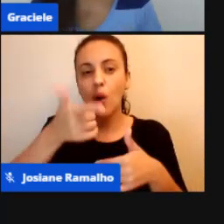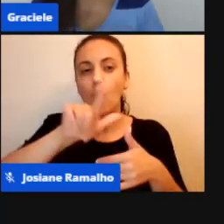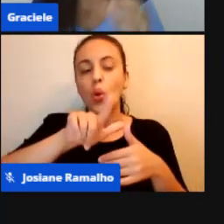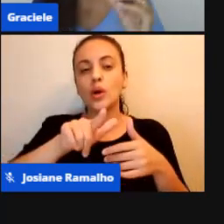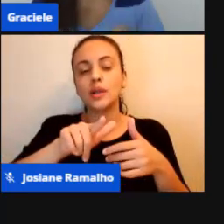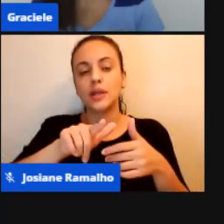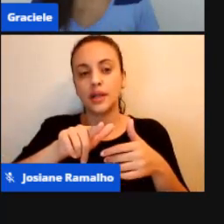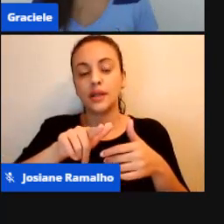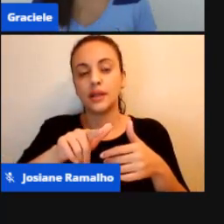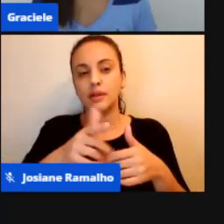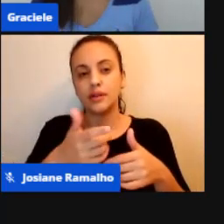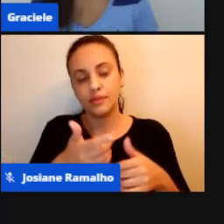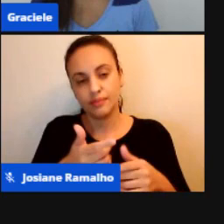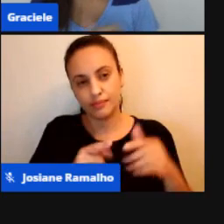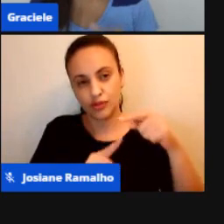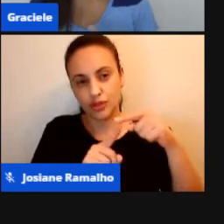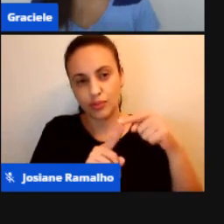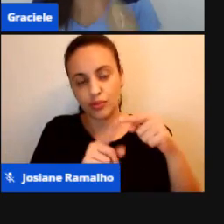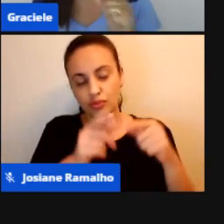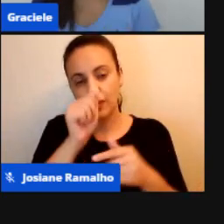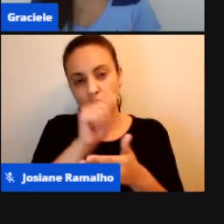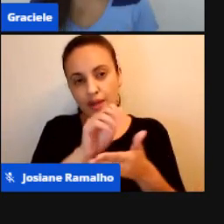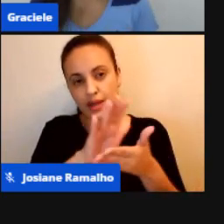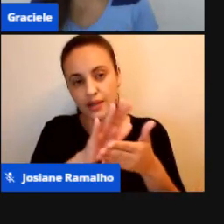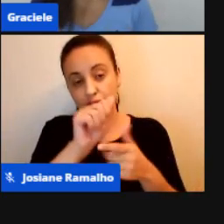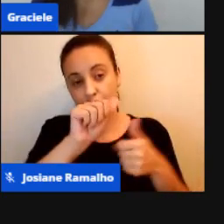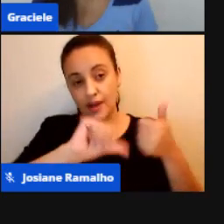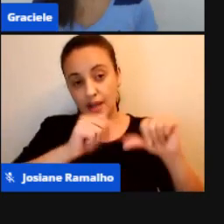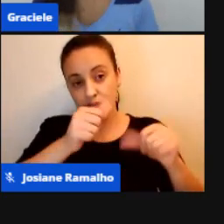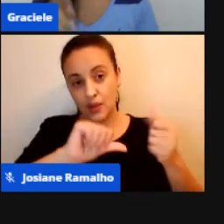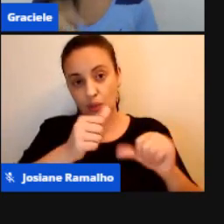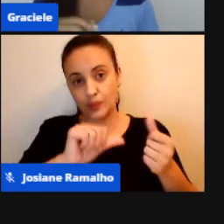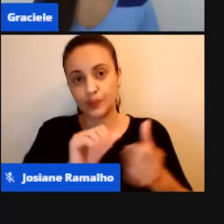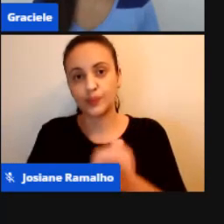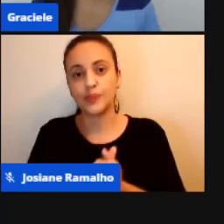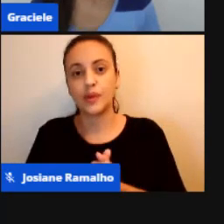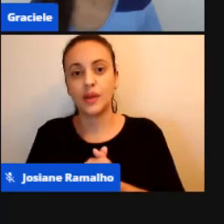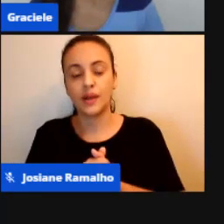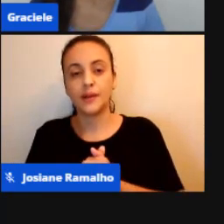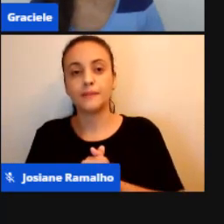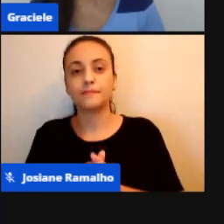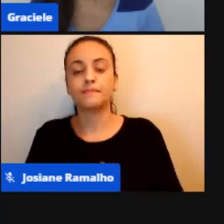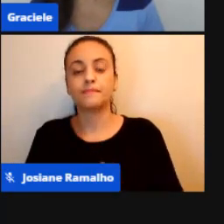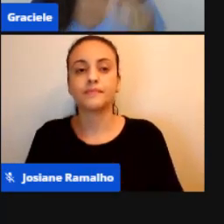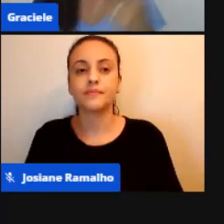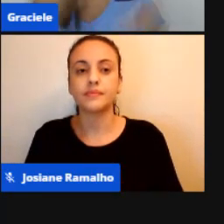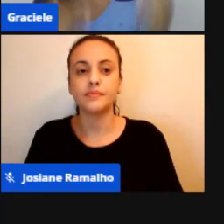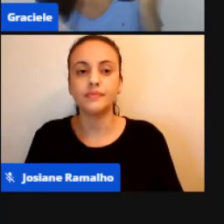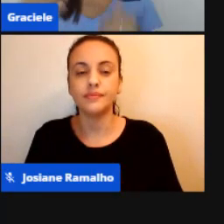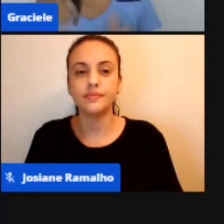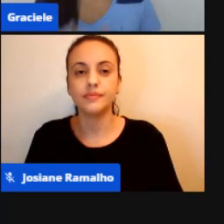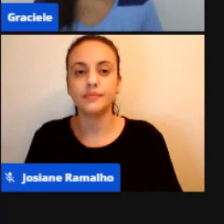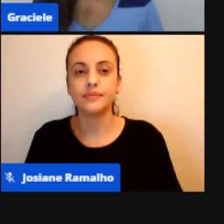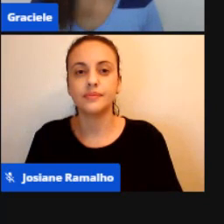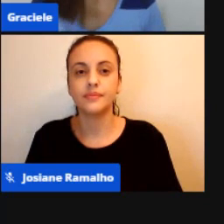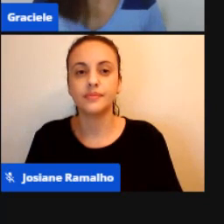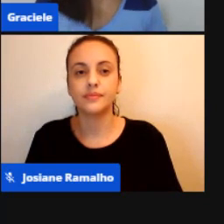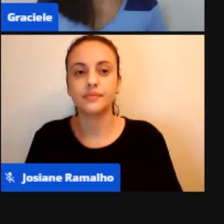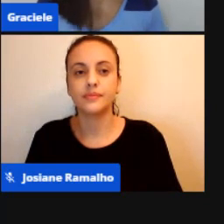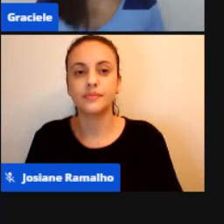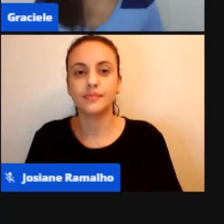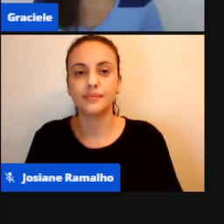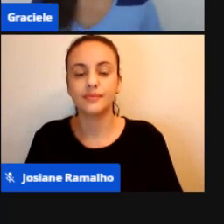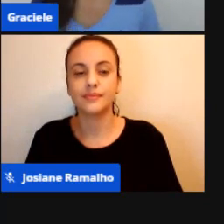Celso Vasconcelo Ele nos Traz Para refletir Próximo Slide Professor Volta